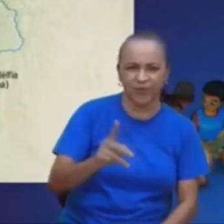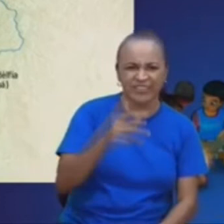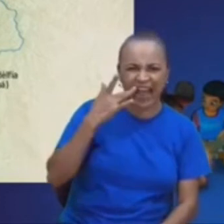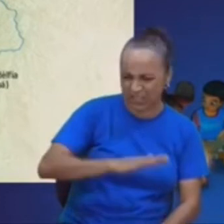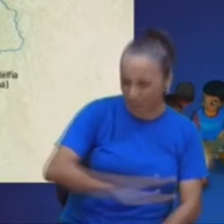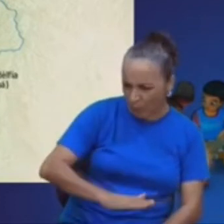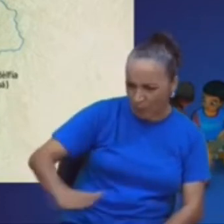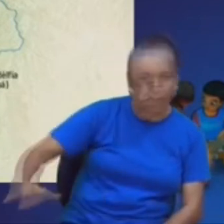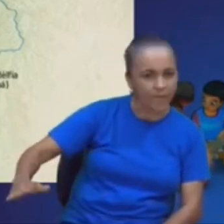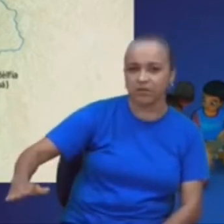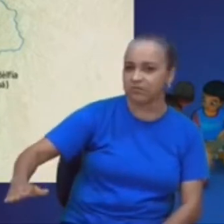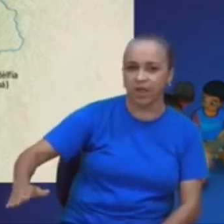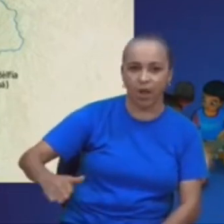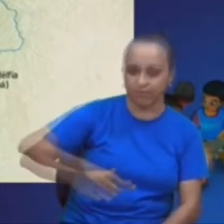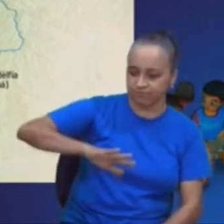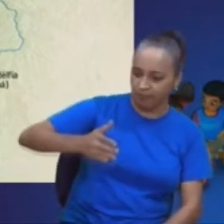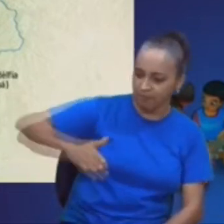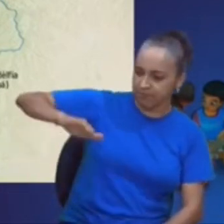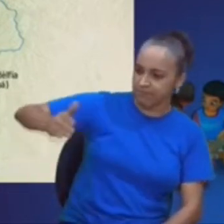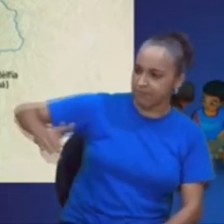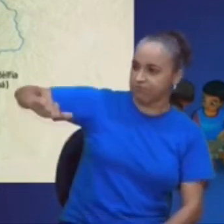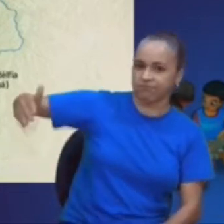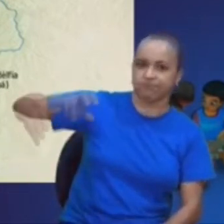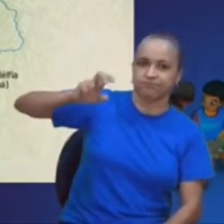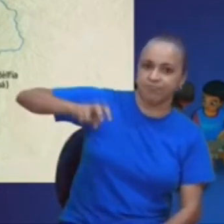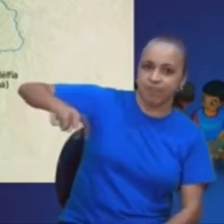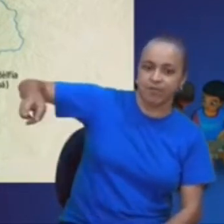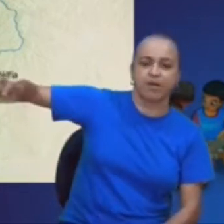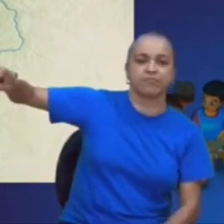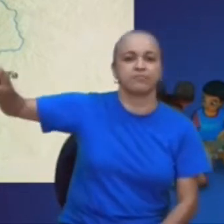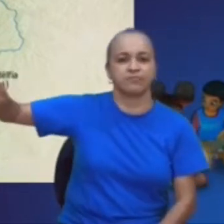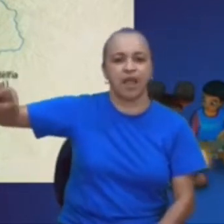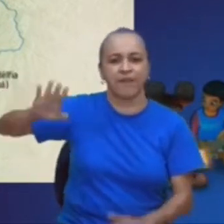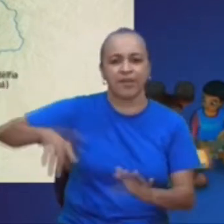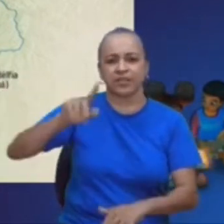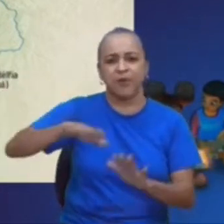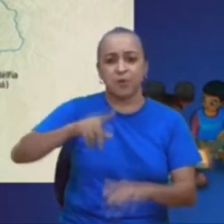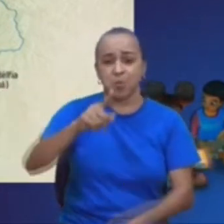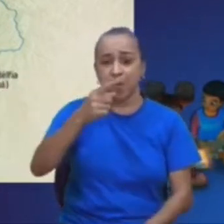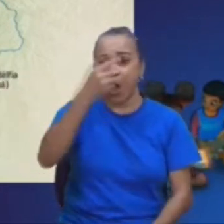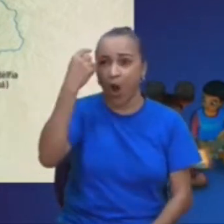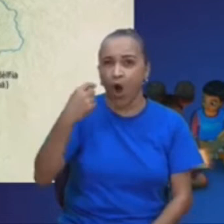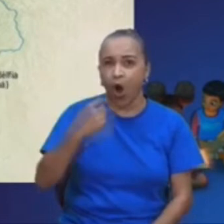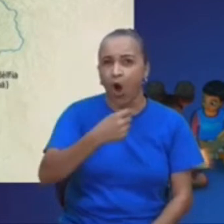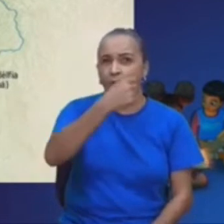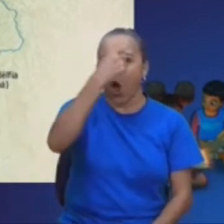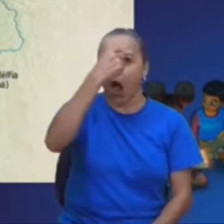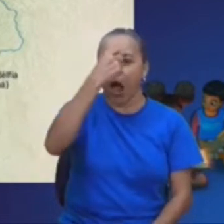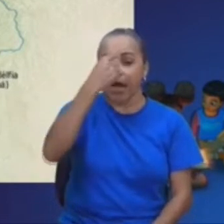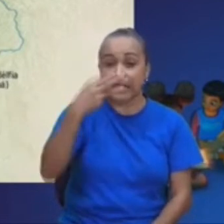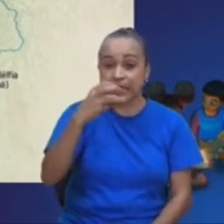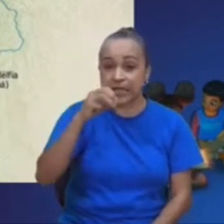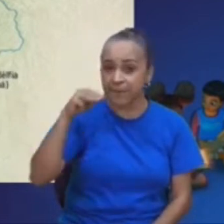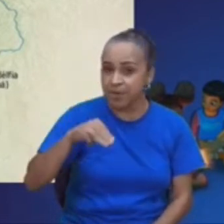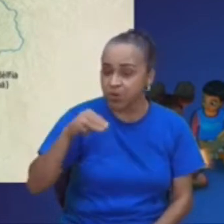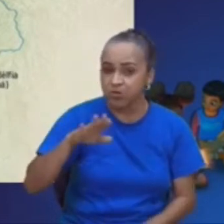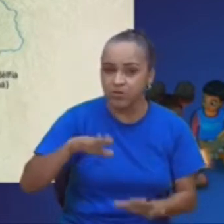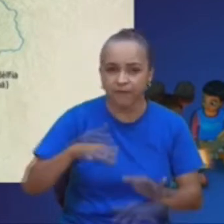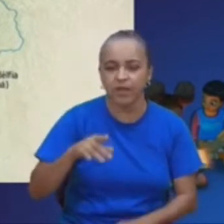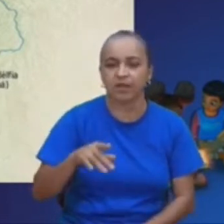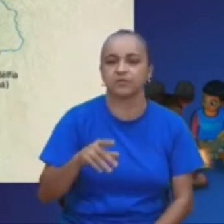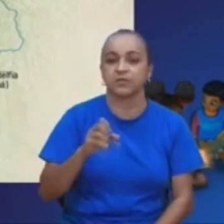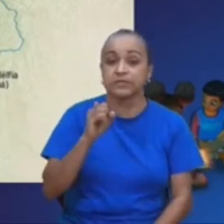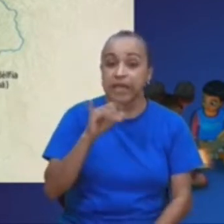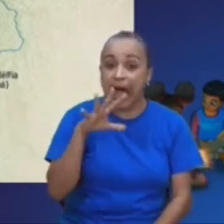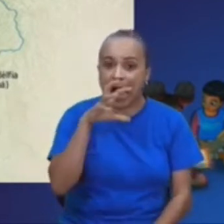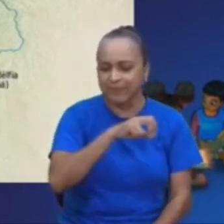hoje você faz 150 quilômetros, tem uma hora e meia no máximo, naquele tempo, era no mínimo, a pessoa que vinha mais rápido,